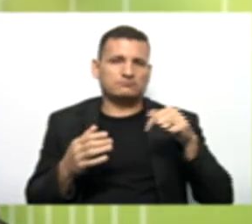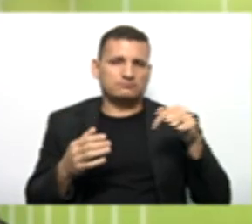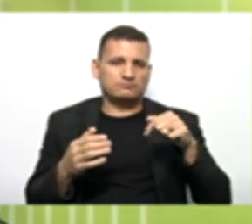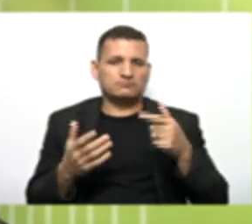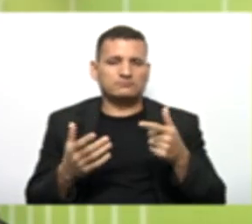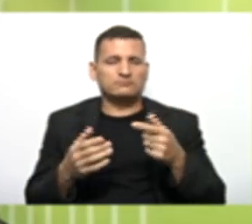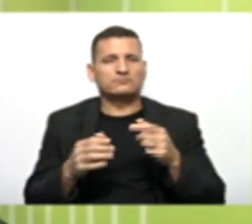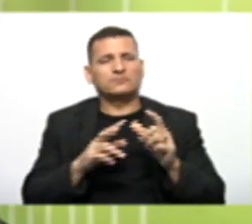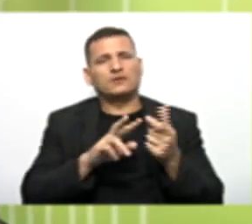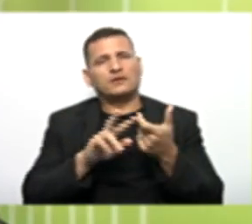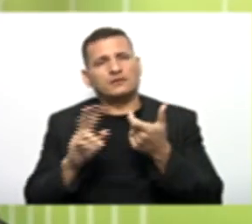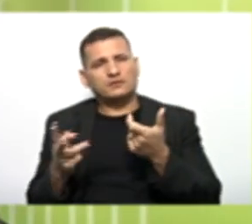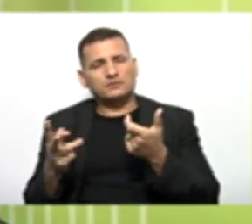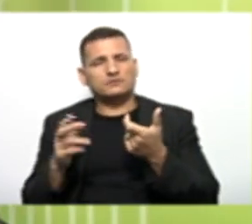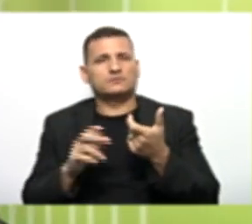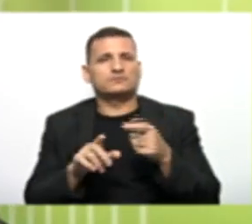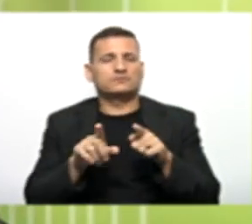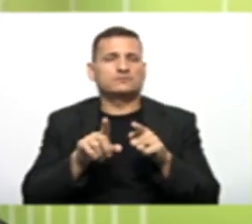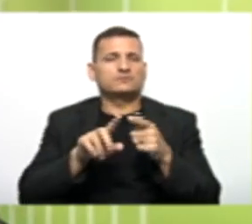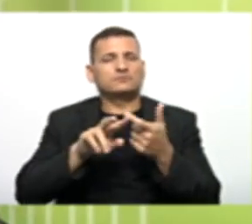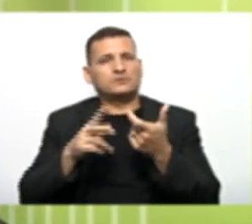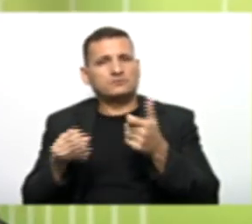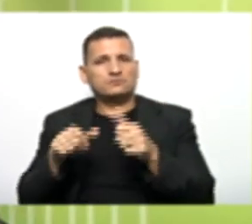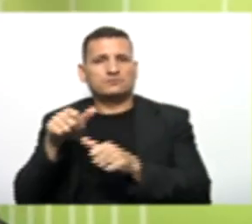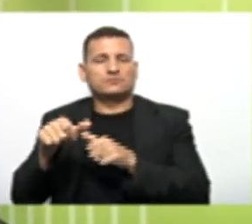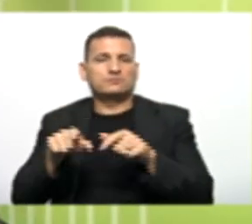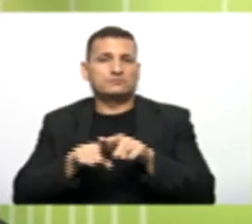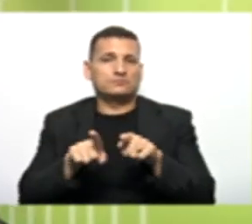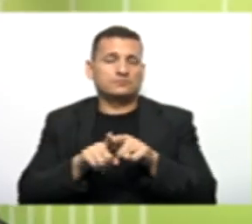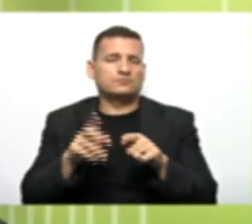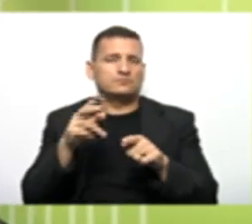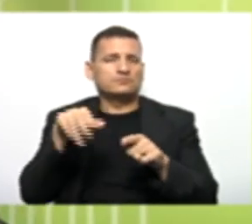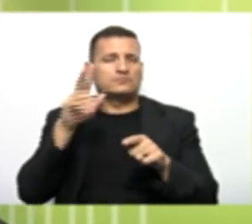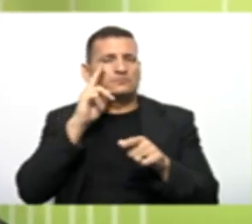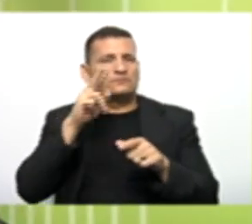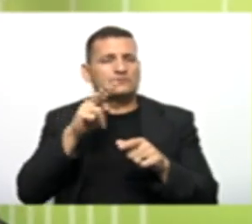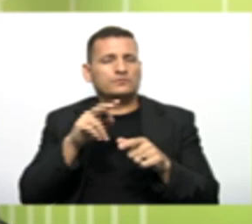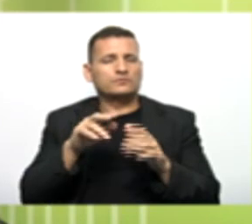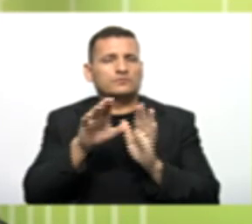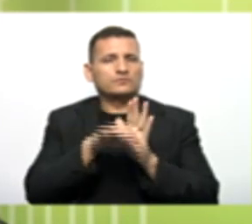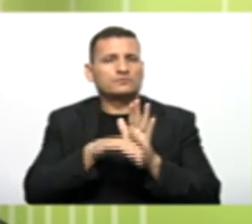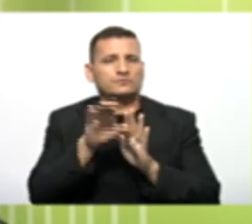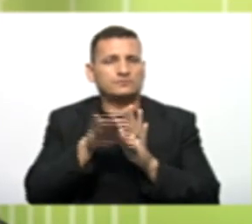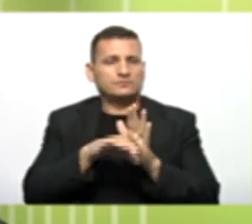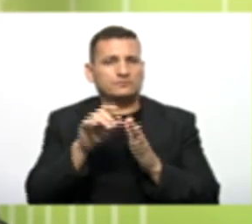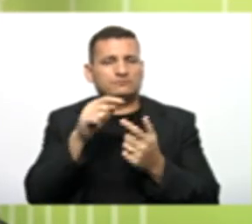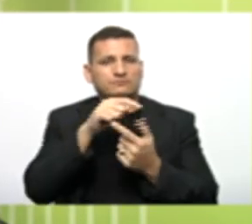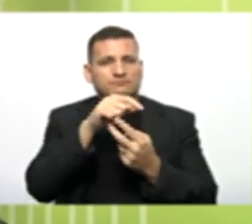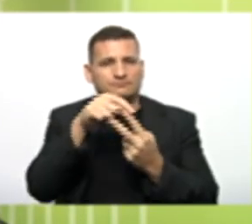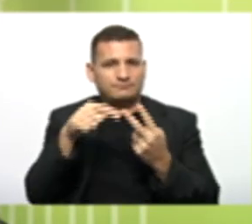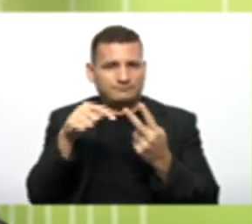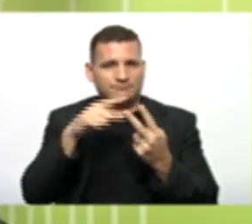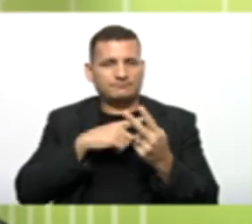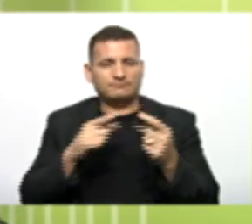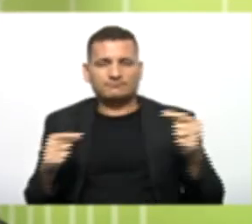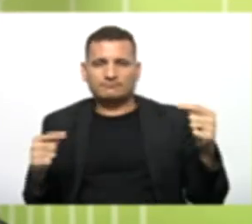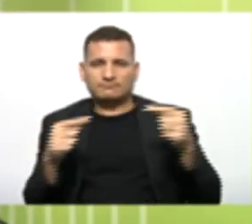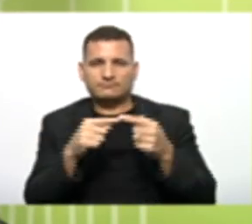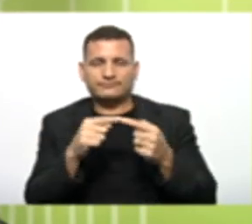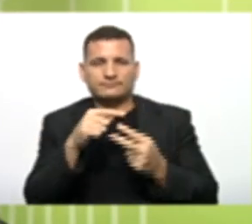Tanto de herança Quanto de polimorfismo Vocês viram Que são dois conceitos Que estão Diretamente relacionados Tá ok